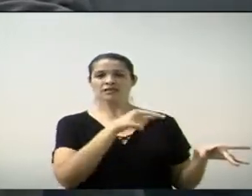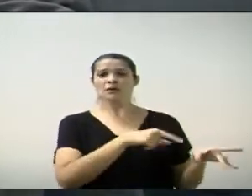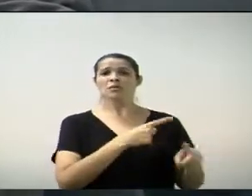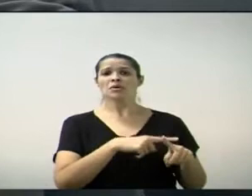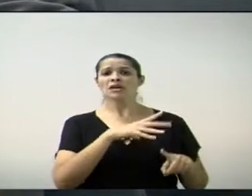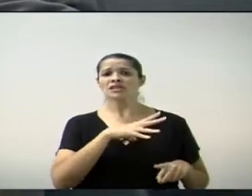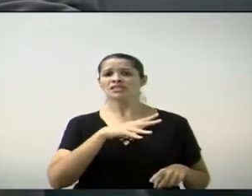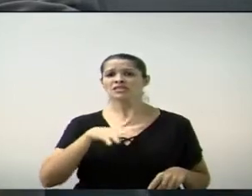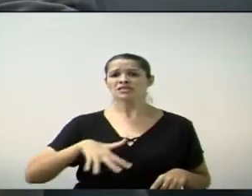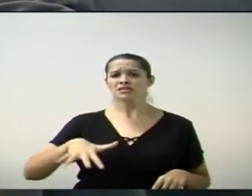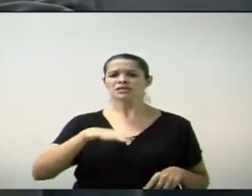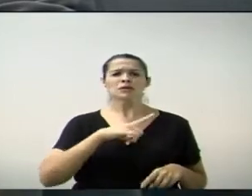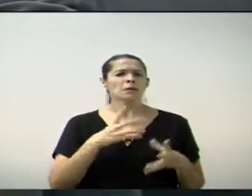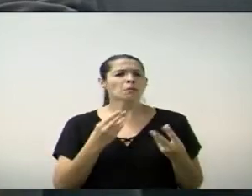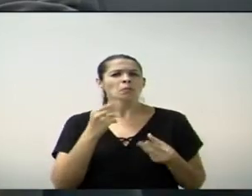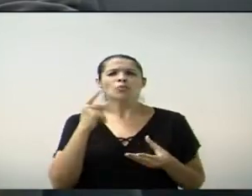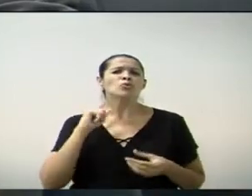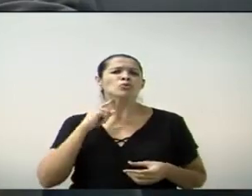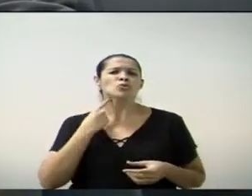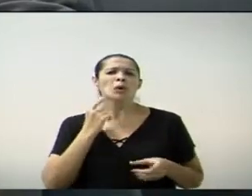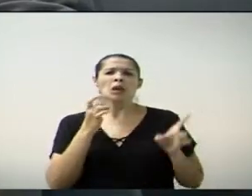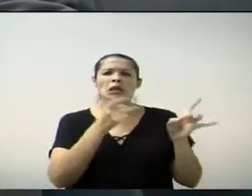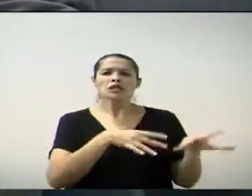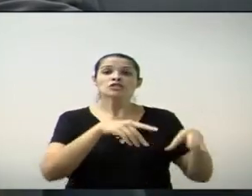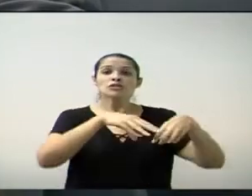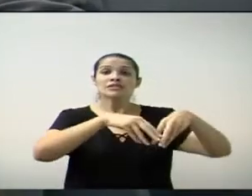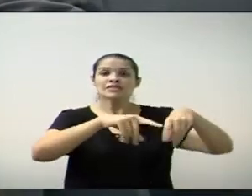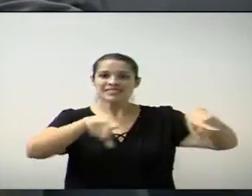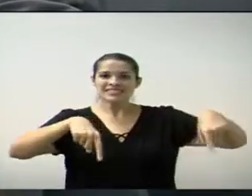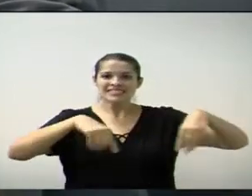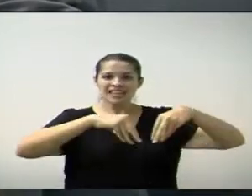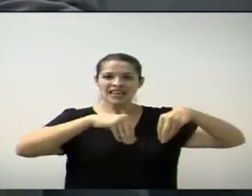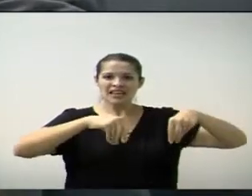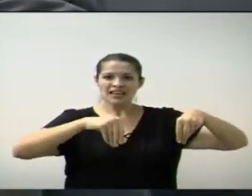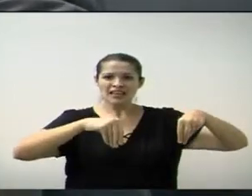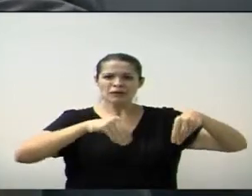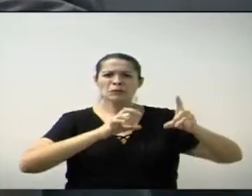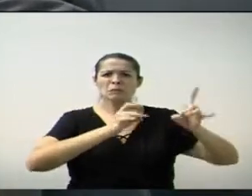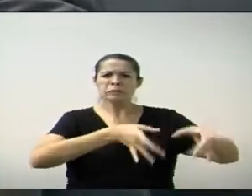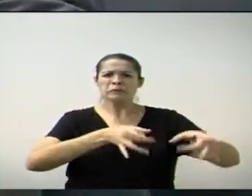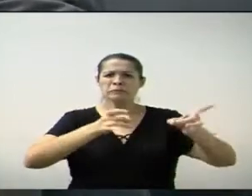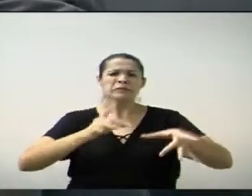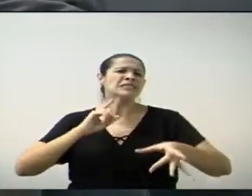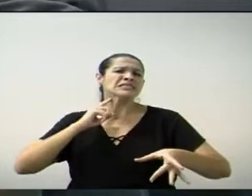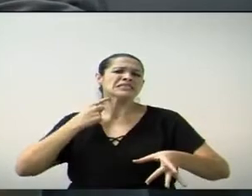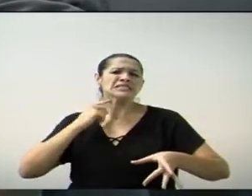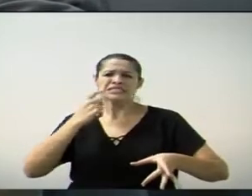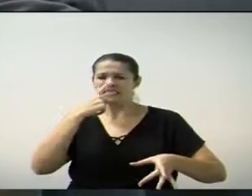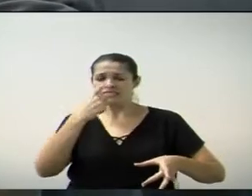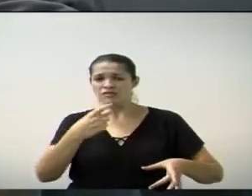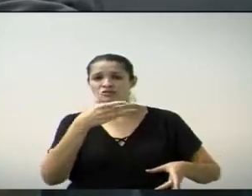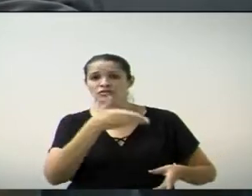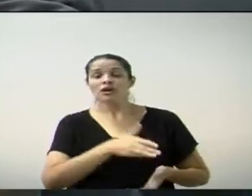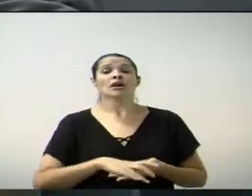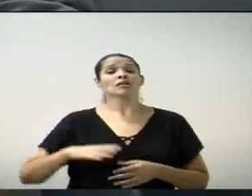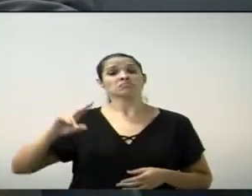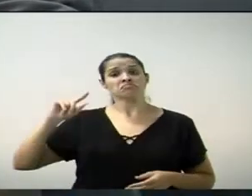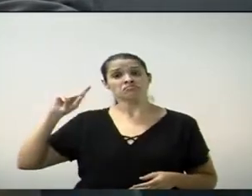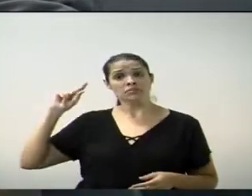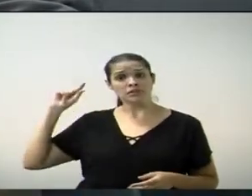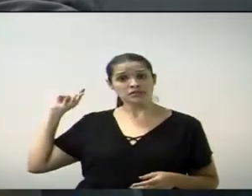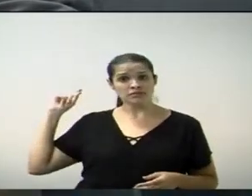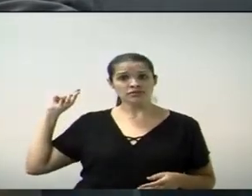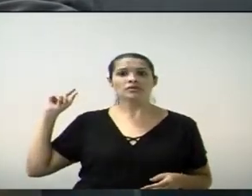com muito entulho jogado nos terrenos e, há tempos atrás, esses entulhos eram